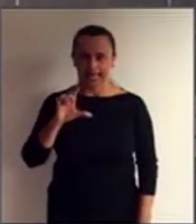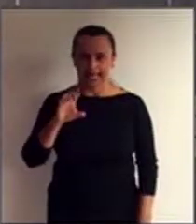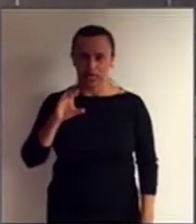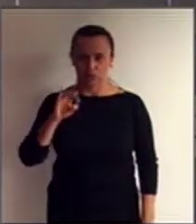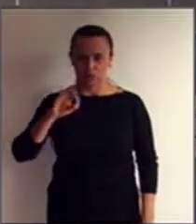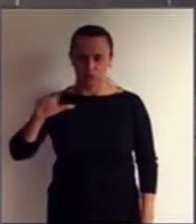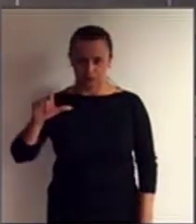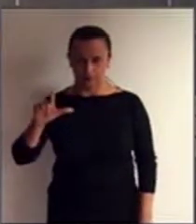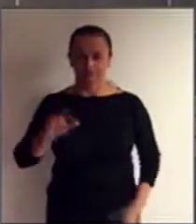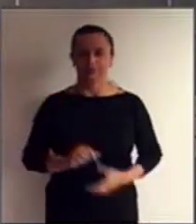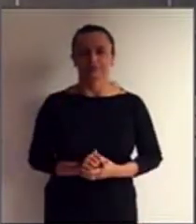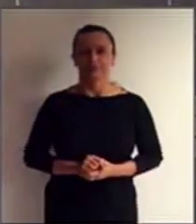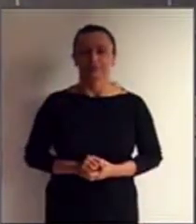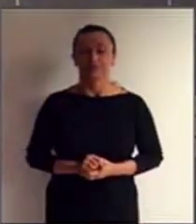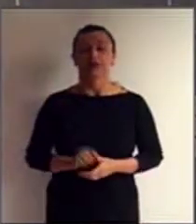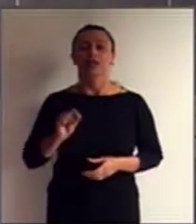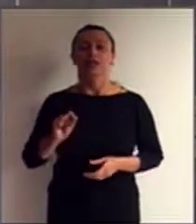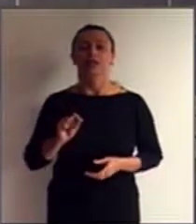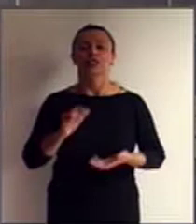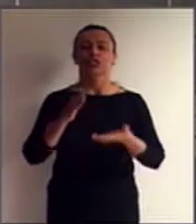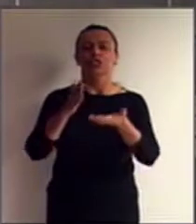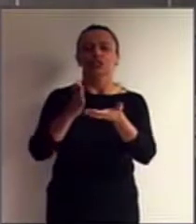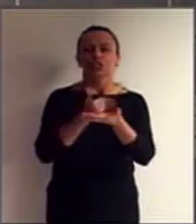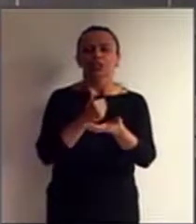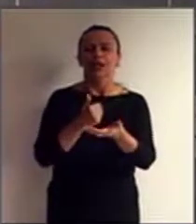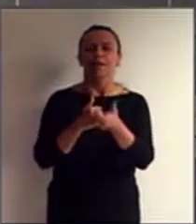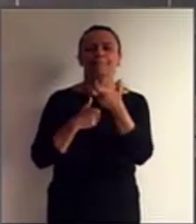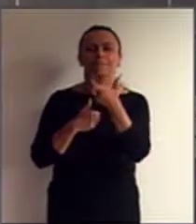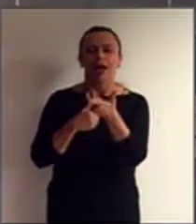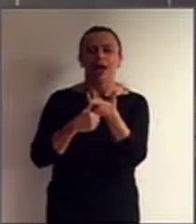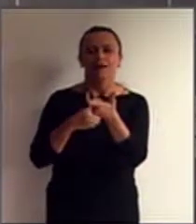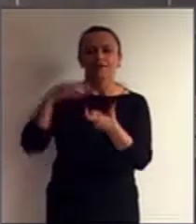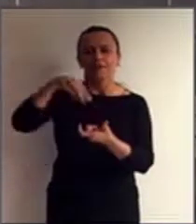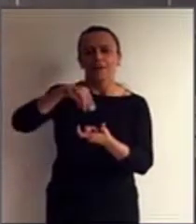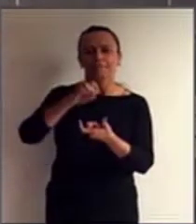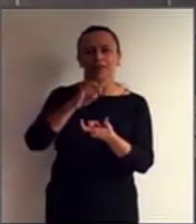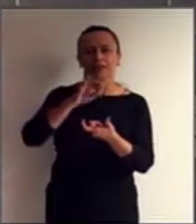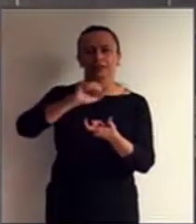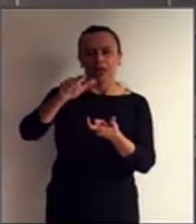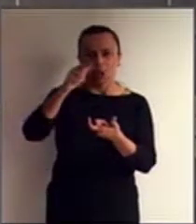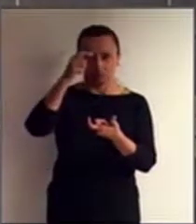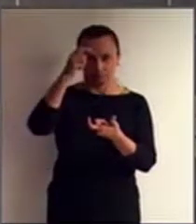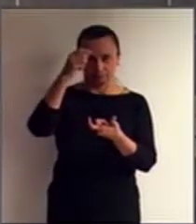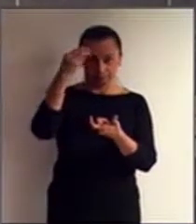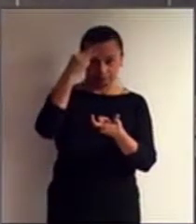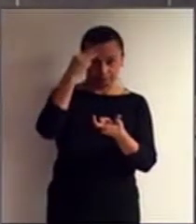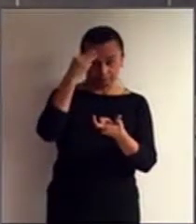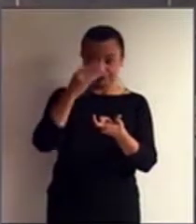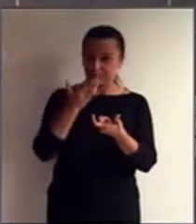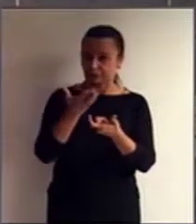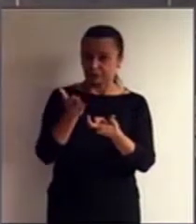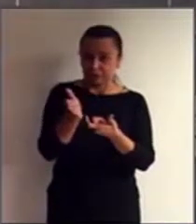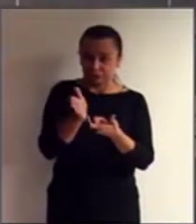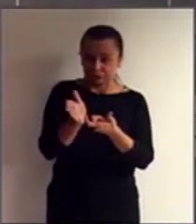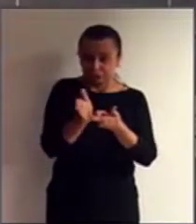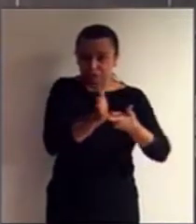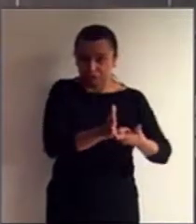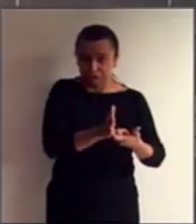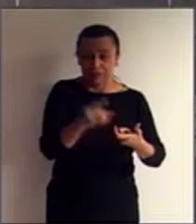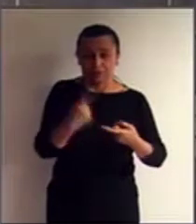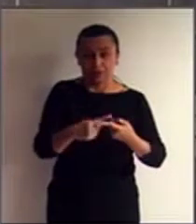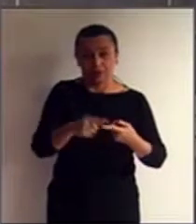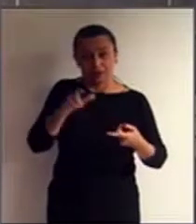-la, retirá-las do termo mental. Isto para diferenciá-las